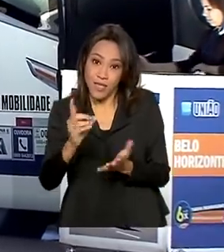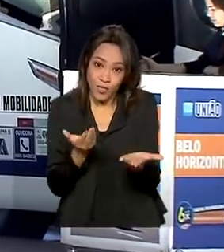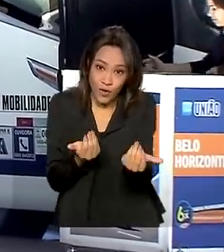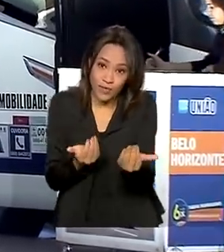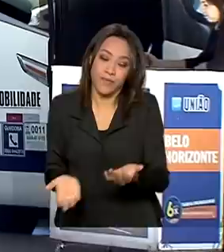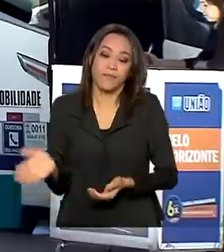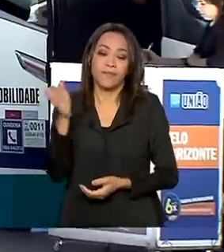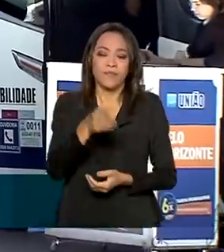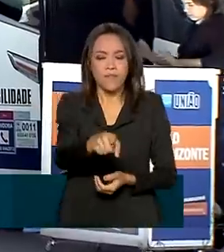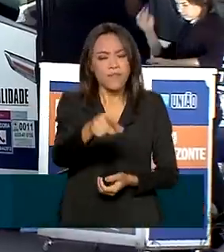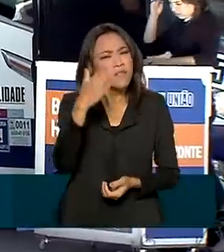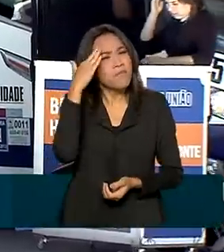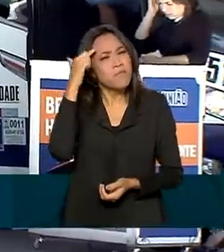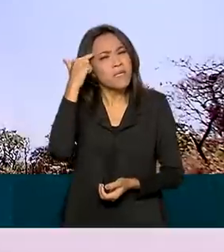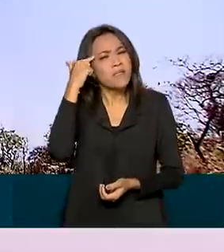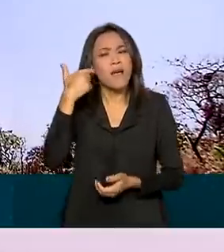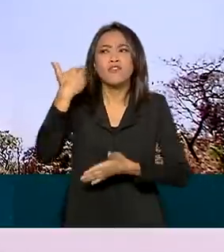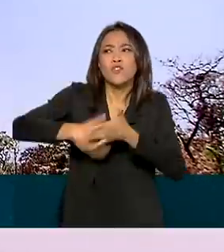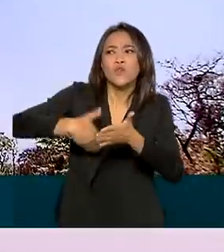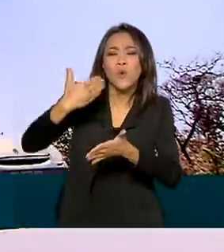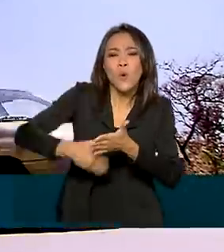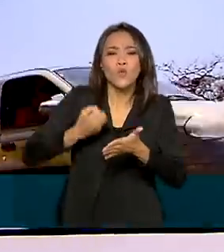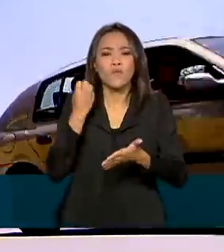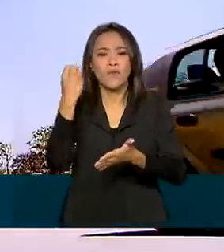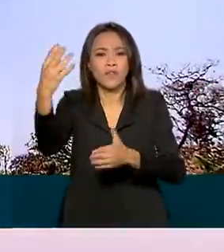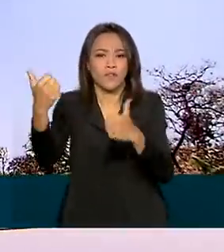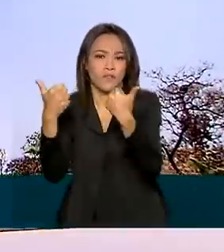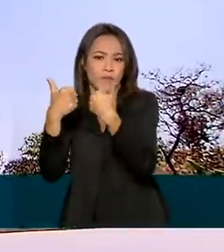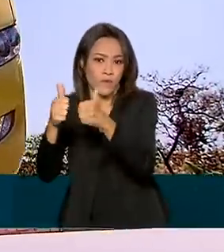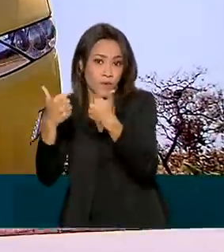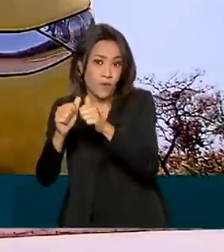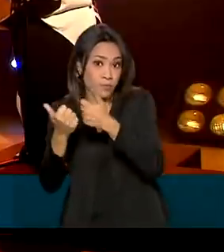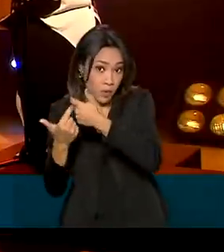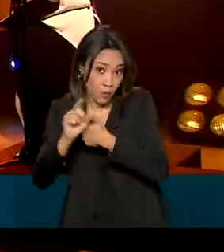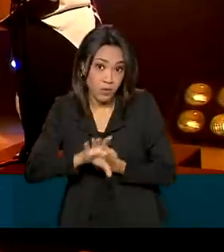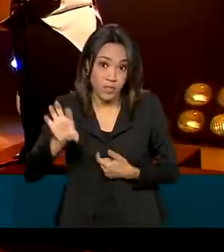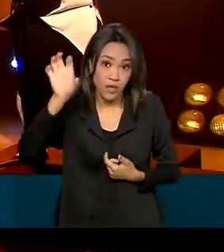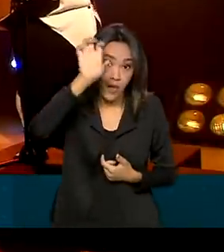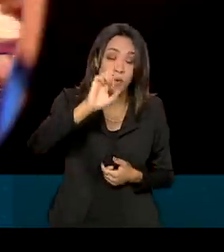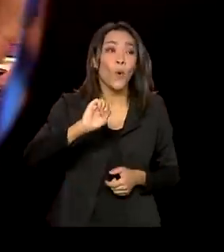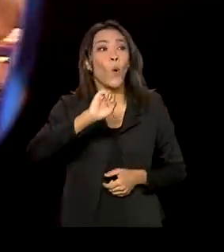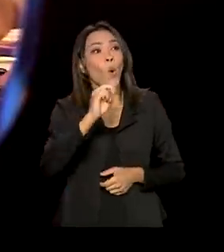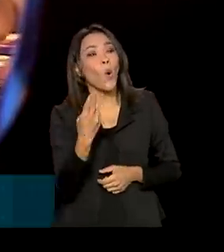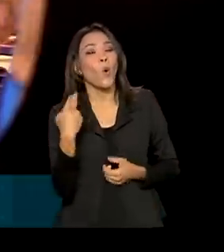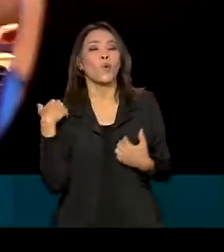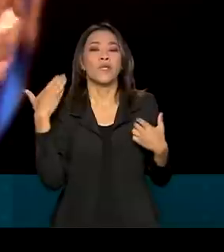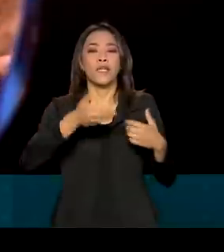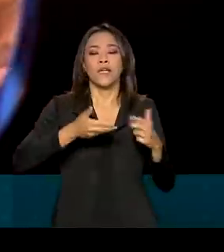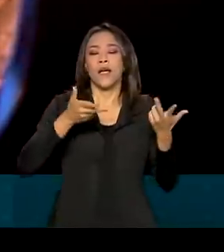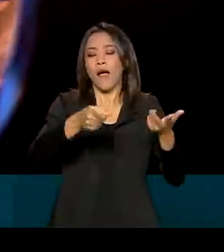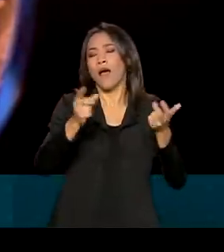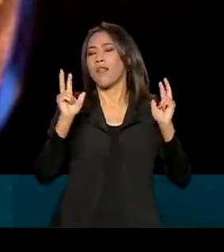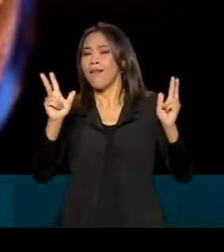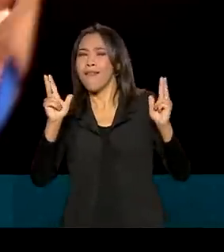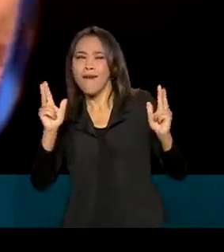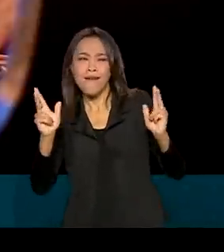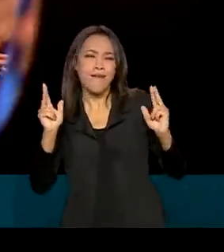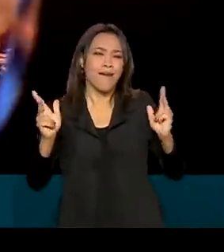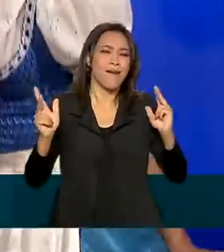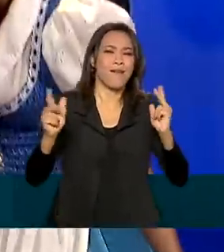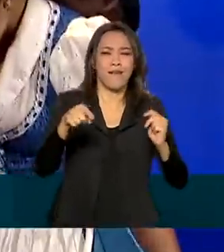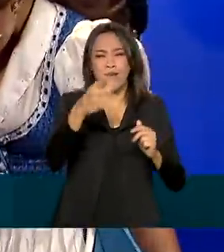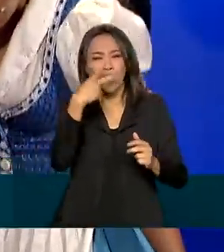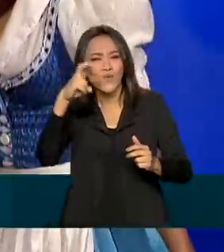imaginou ter desconto para viajar de ônibus para outros estados? Ou mesmo ir a shows e eventos